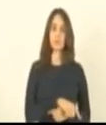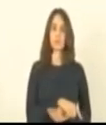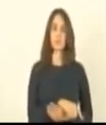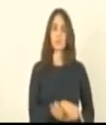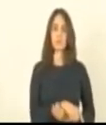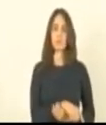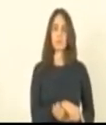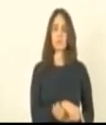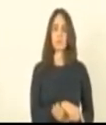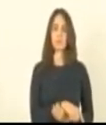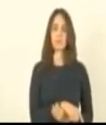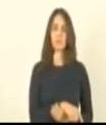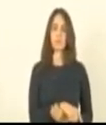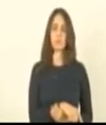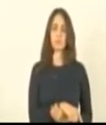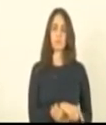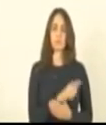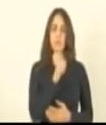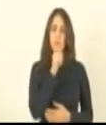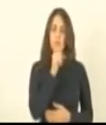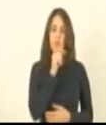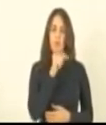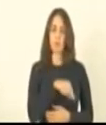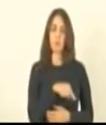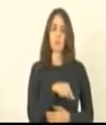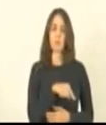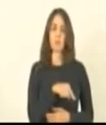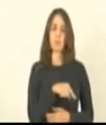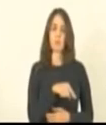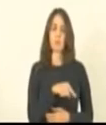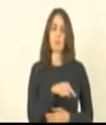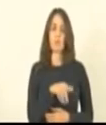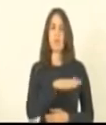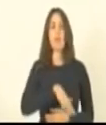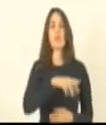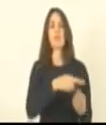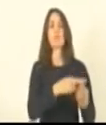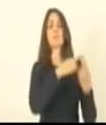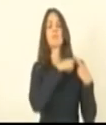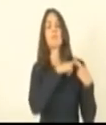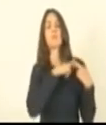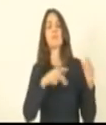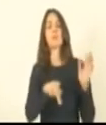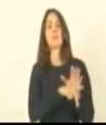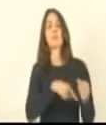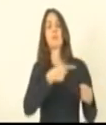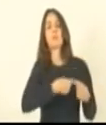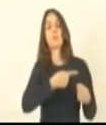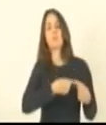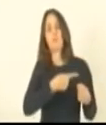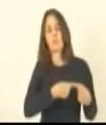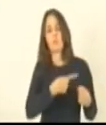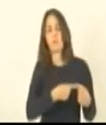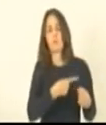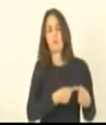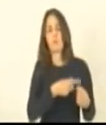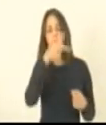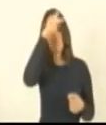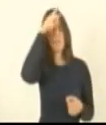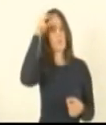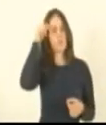no caso da água invade a competência municipal nós estaríamos